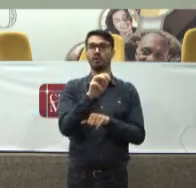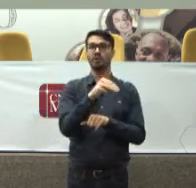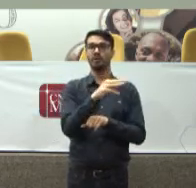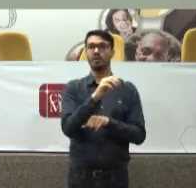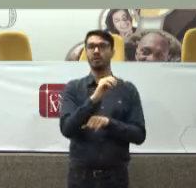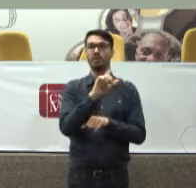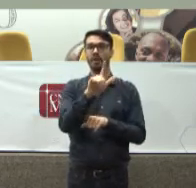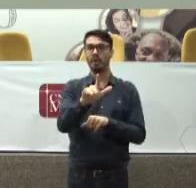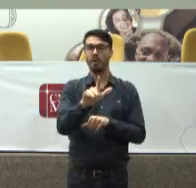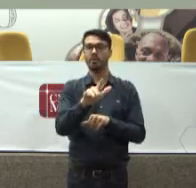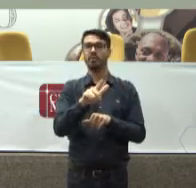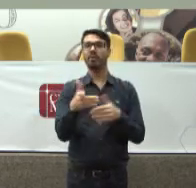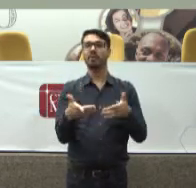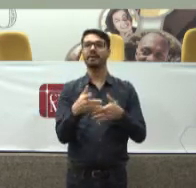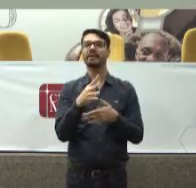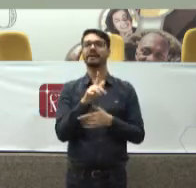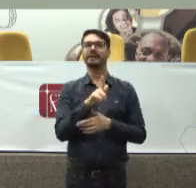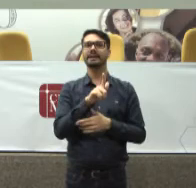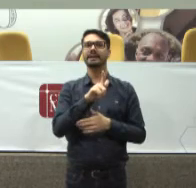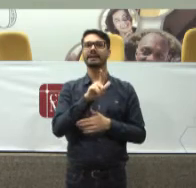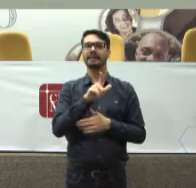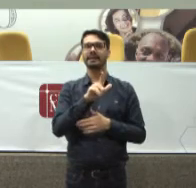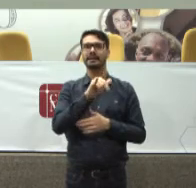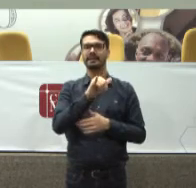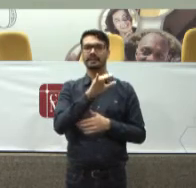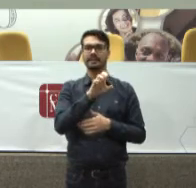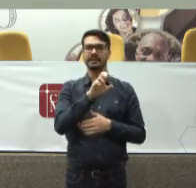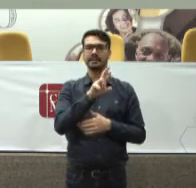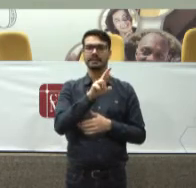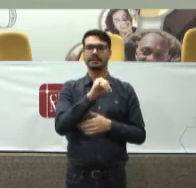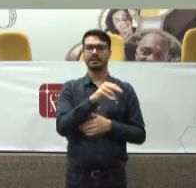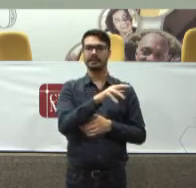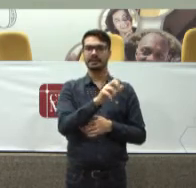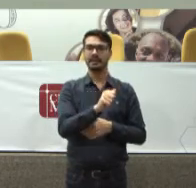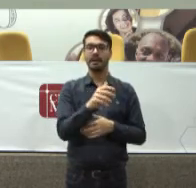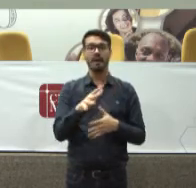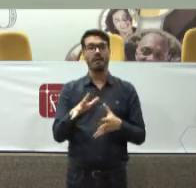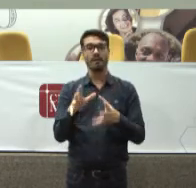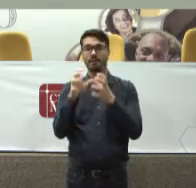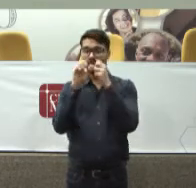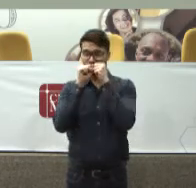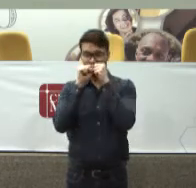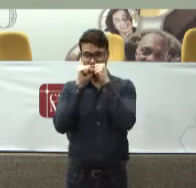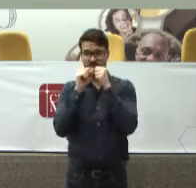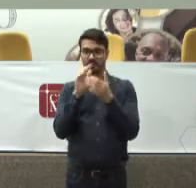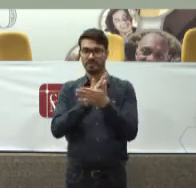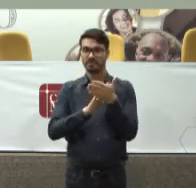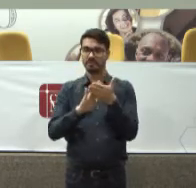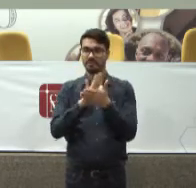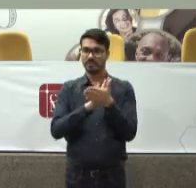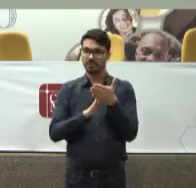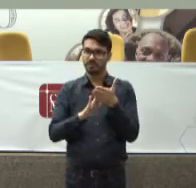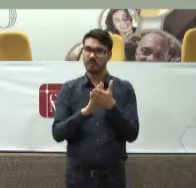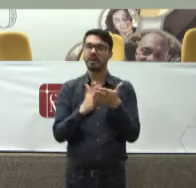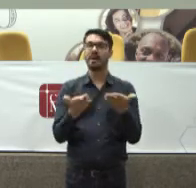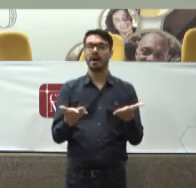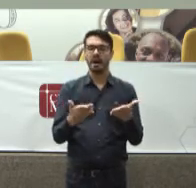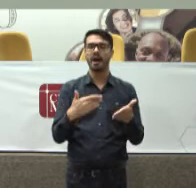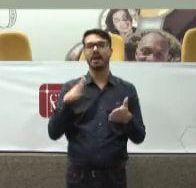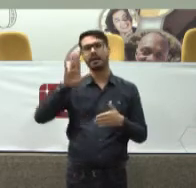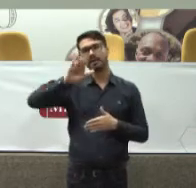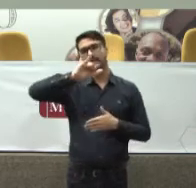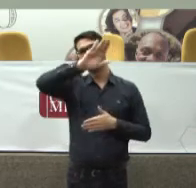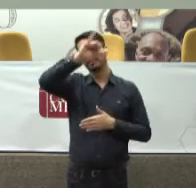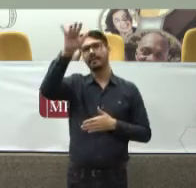glicerina Os corpos hoje São conservados E não tem aquele cheiro Cancerígeno dos alunos A partir daí Nós chamamos